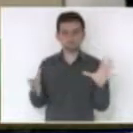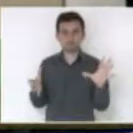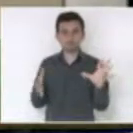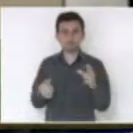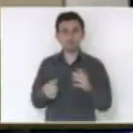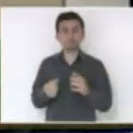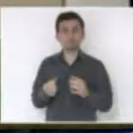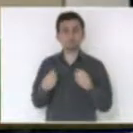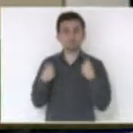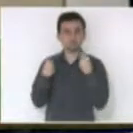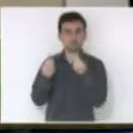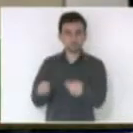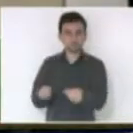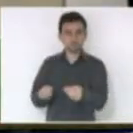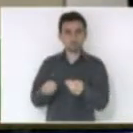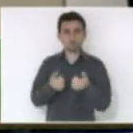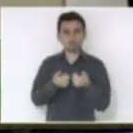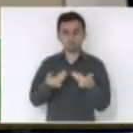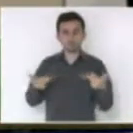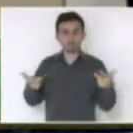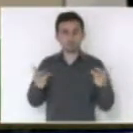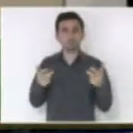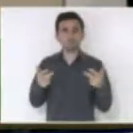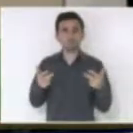imóveis no município de Sombrio.